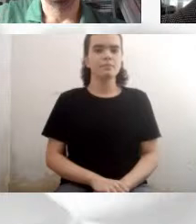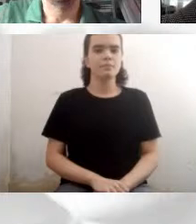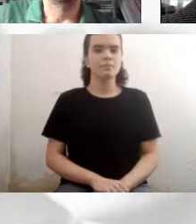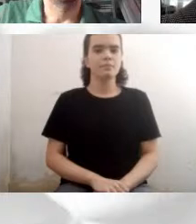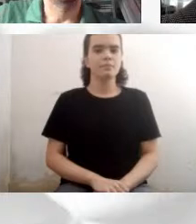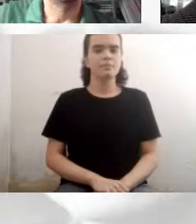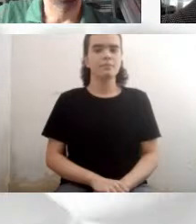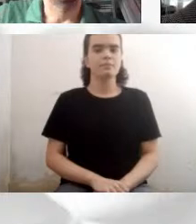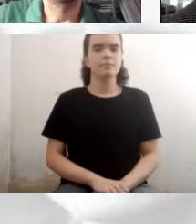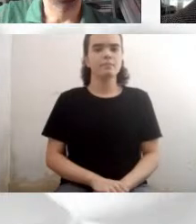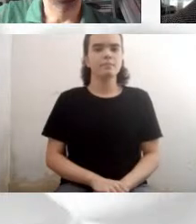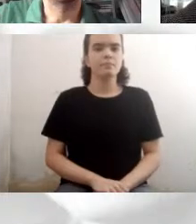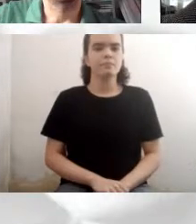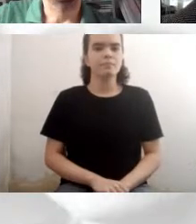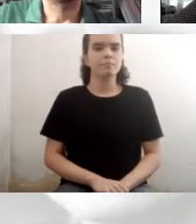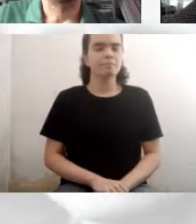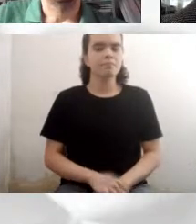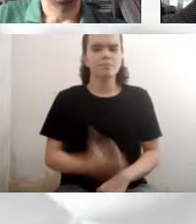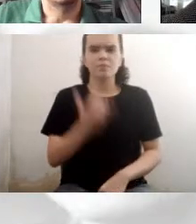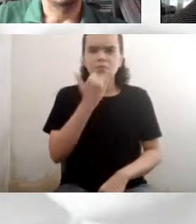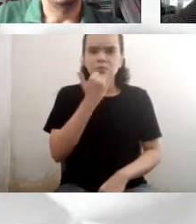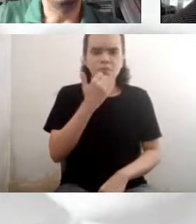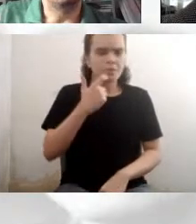Eu não estou ouvindo, Maírito.